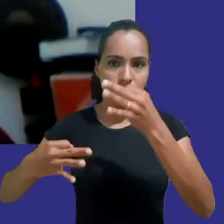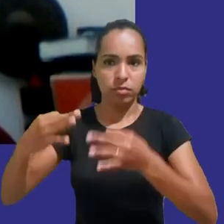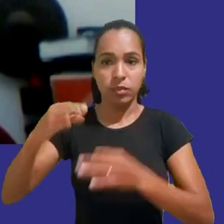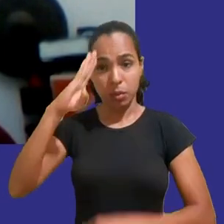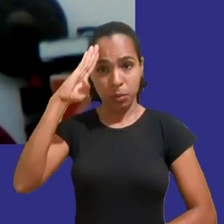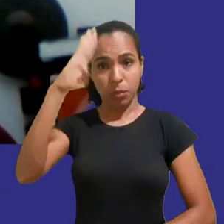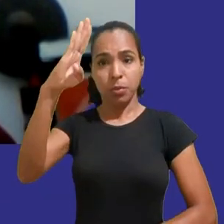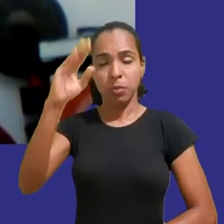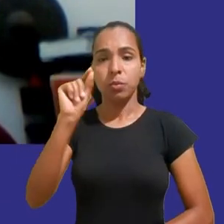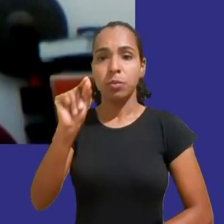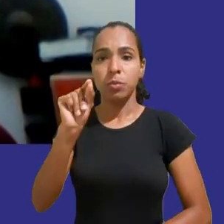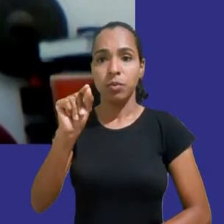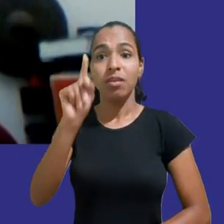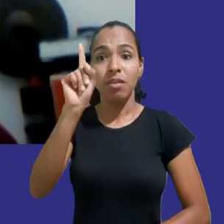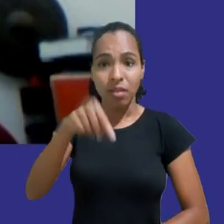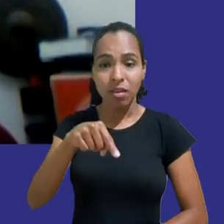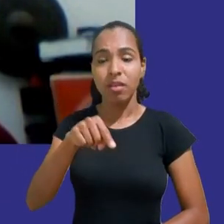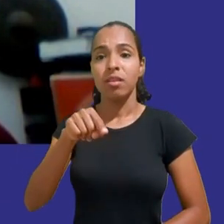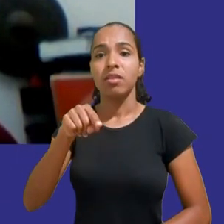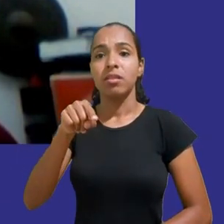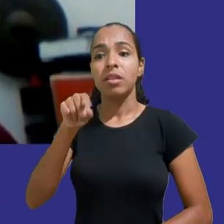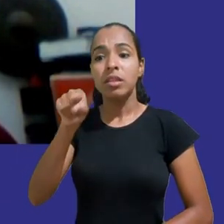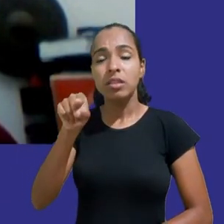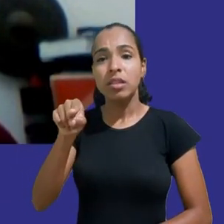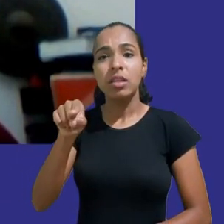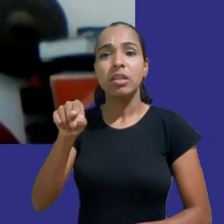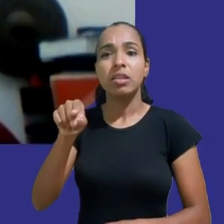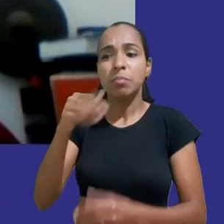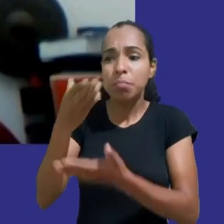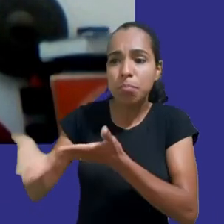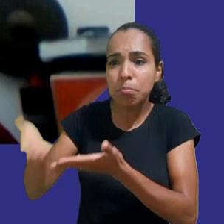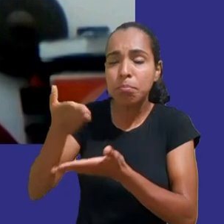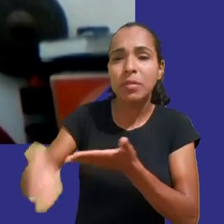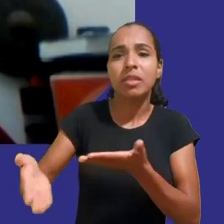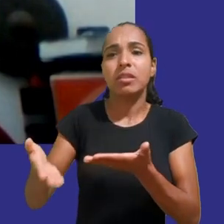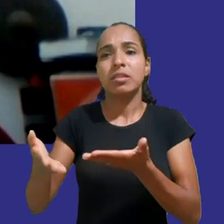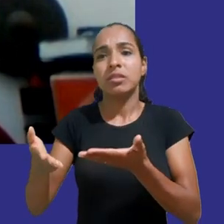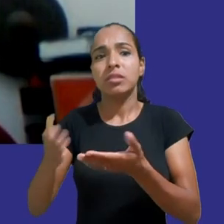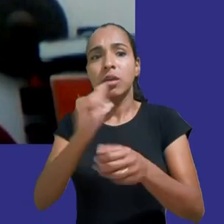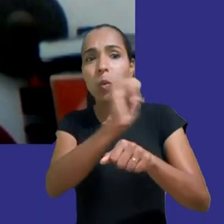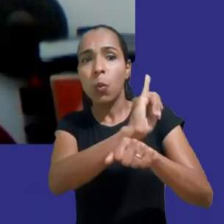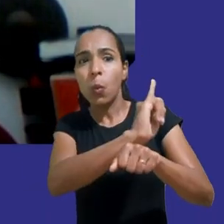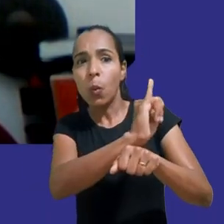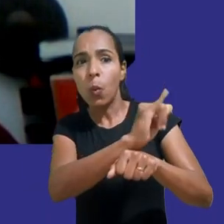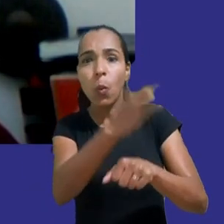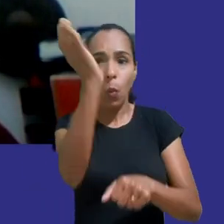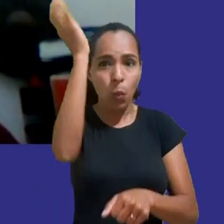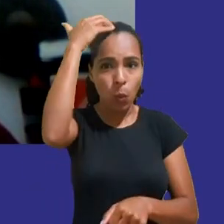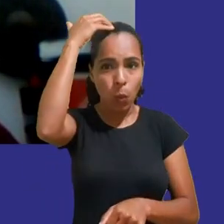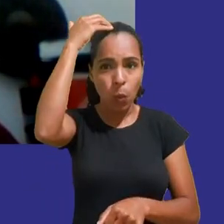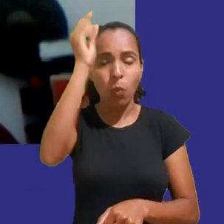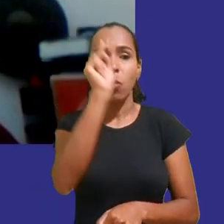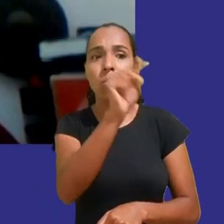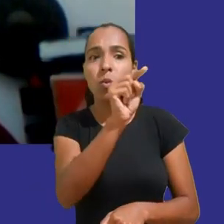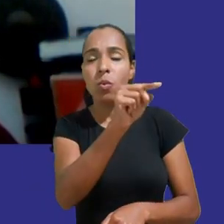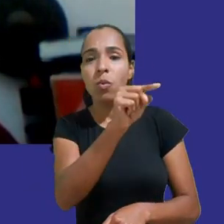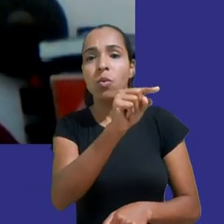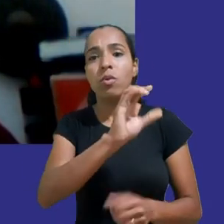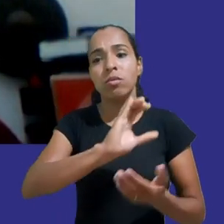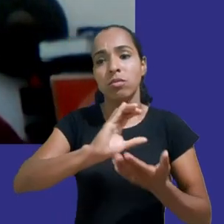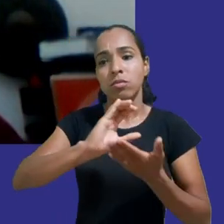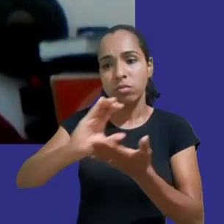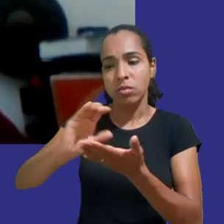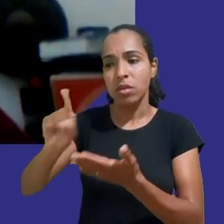indenização pelos prejuízos causados pelo YouTube neste caso além de ressarcir as crianças e seus responsáveis pelos